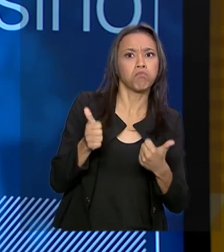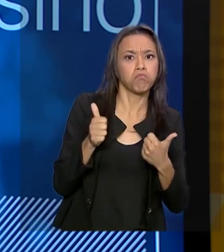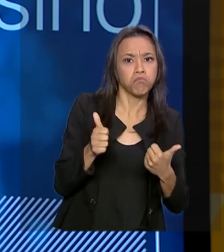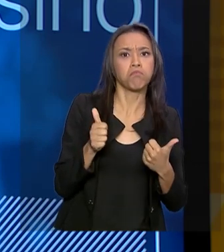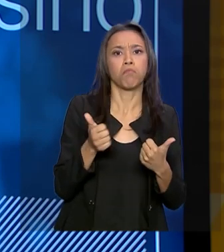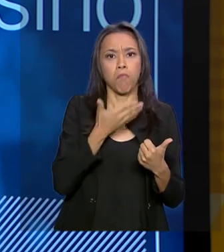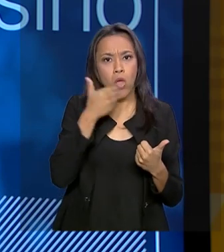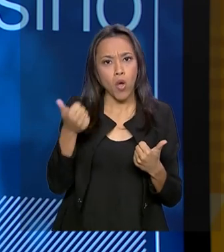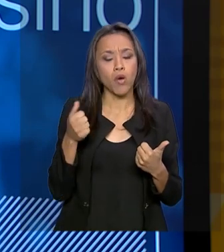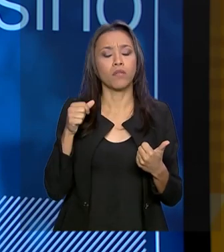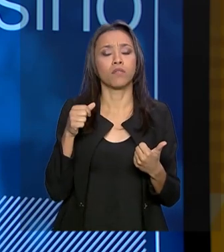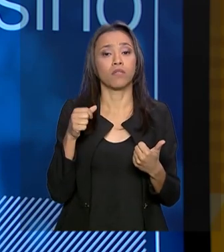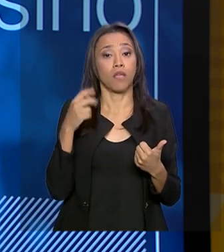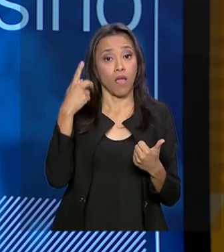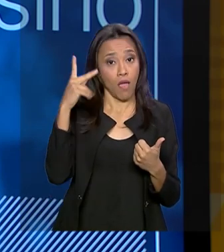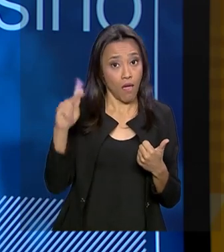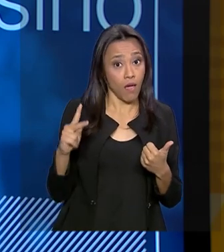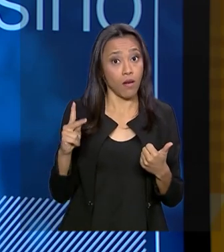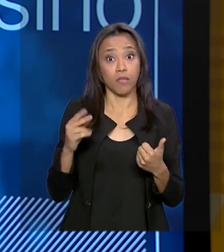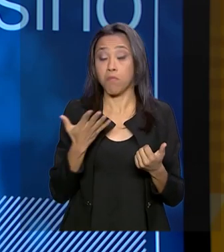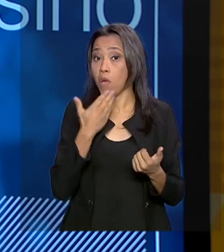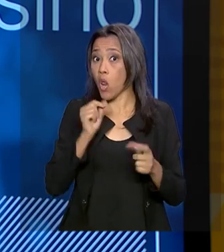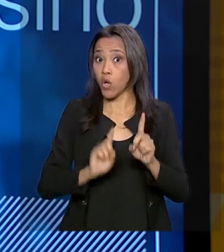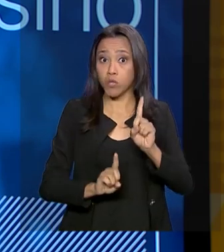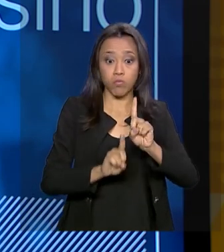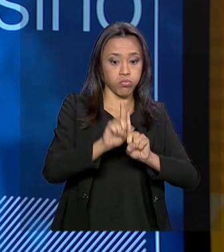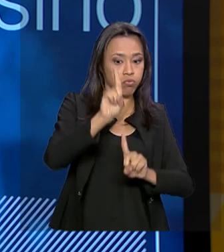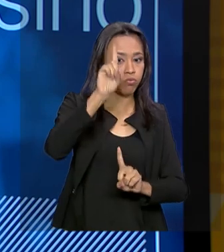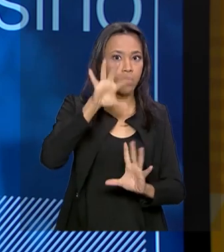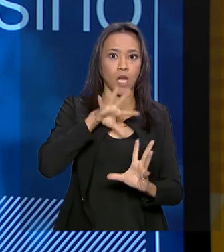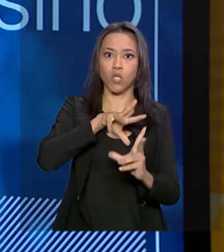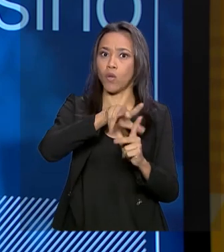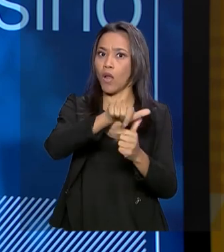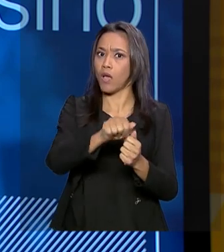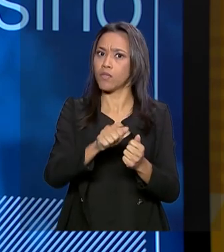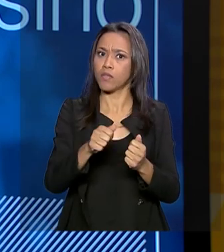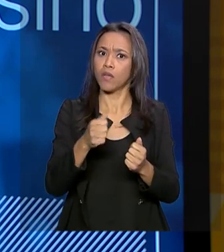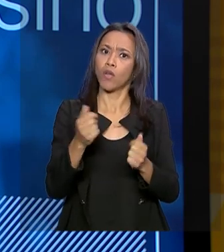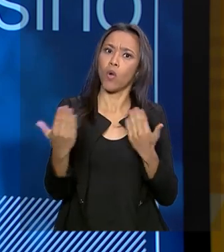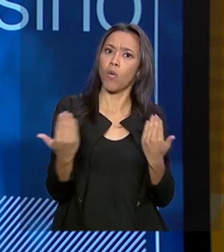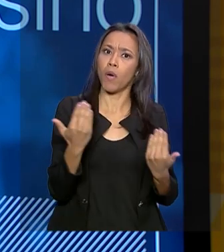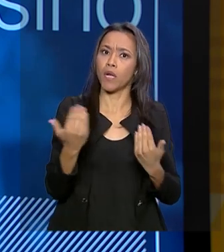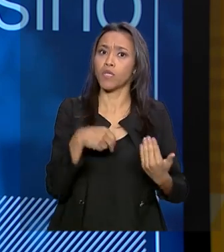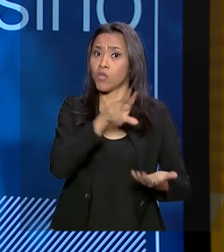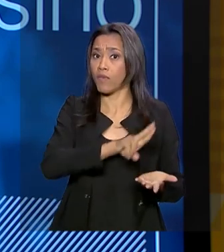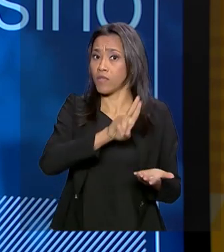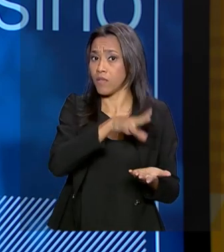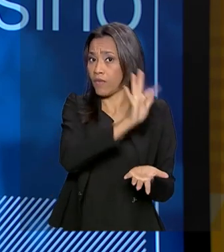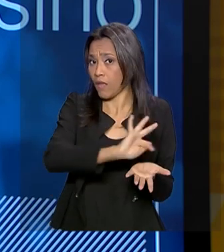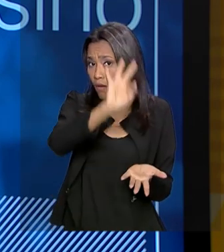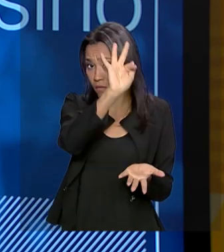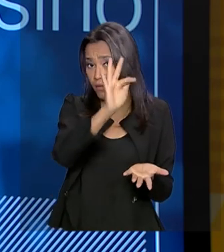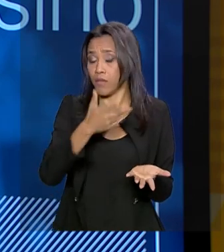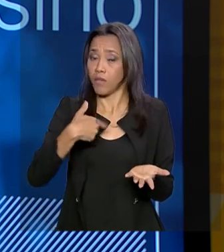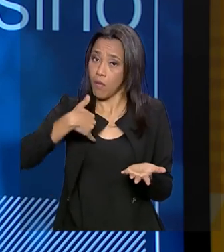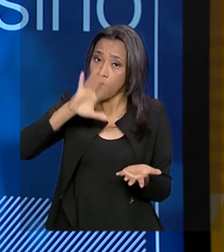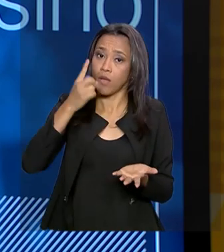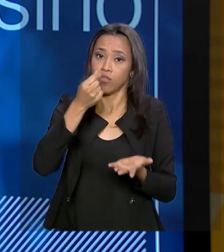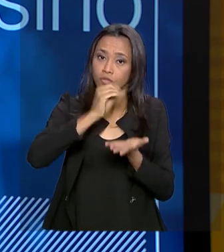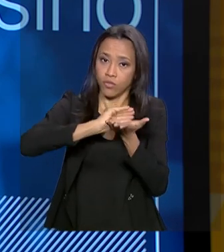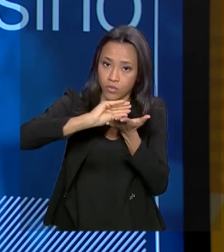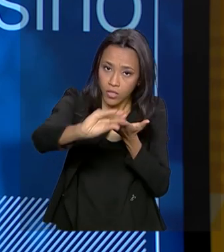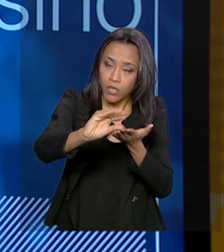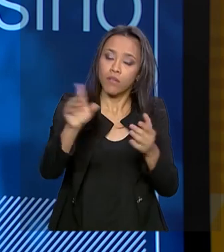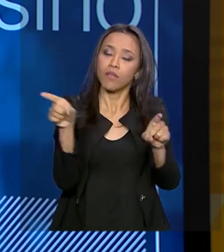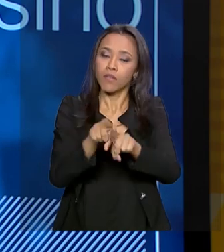Por isso que elas ficam melhor colocadas nos rankings internacionais do que as universidades federais. Então, acima de tudo, são mais recursos, mas